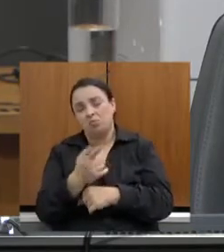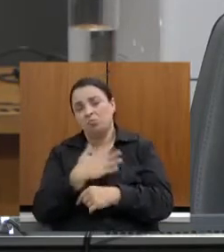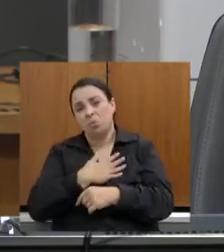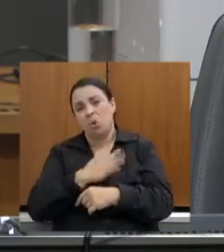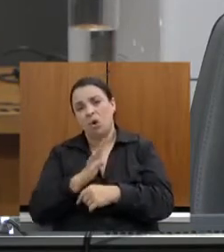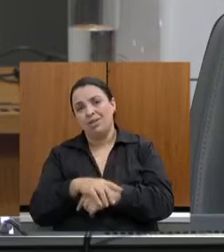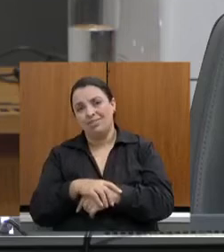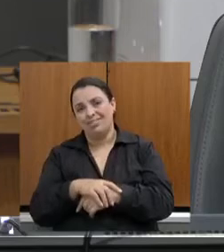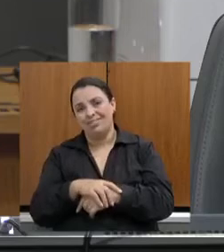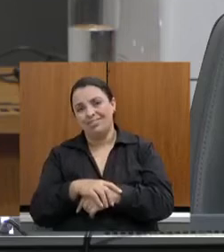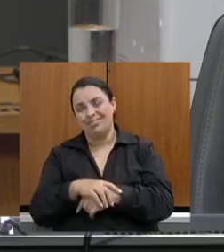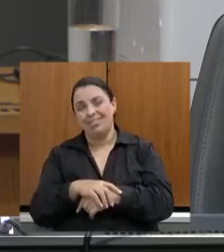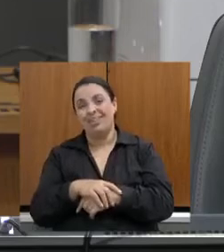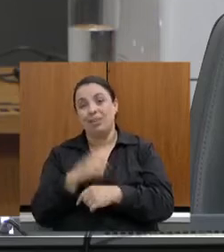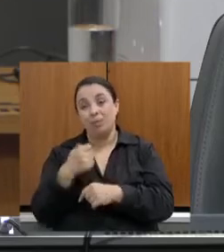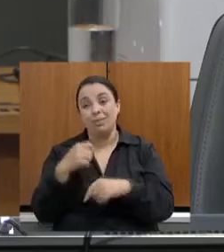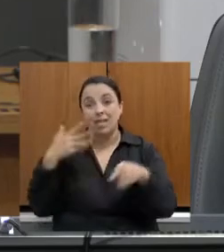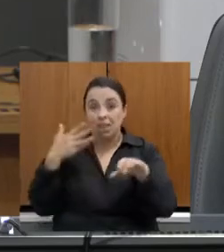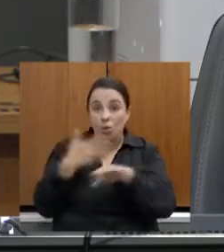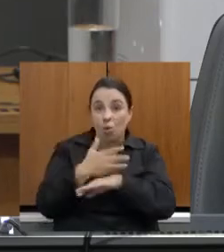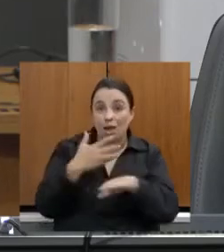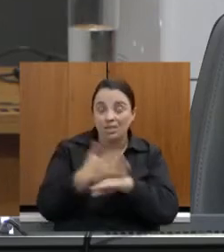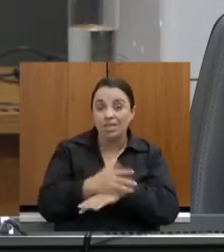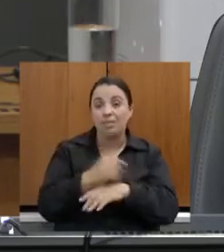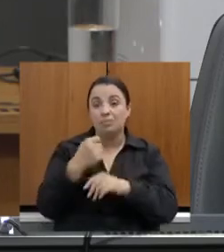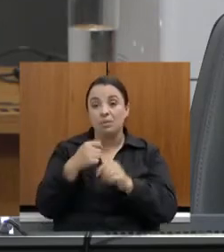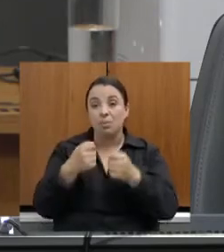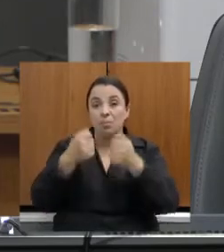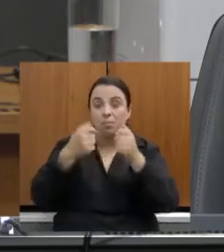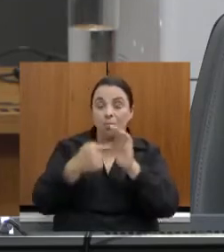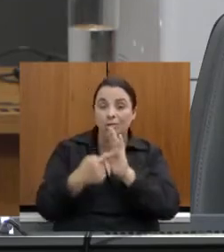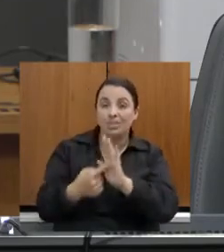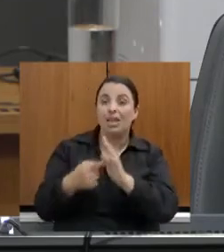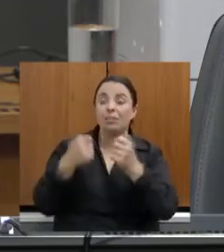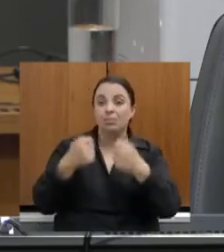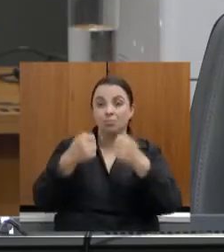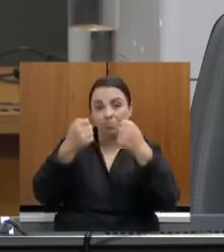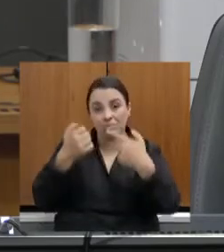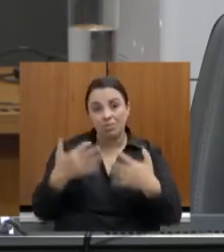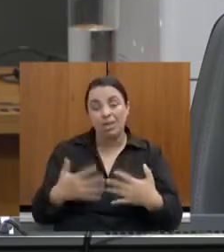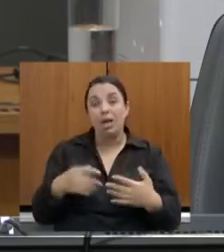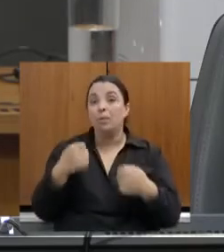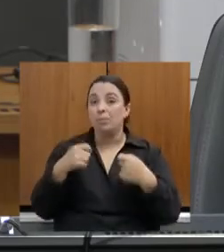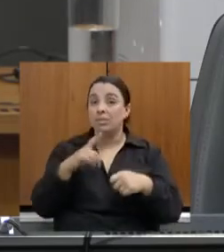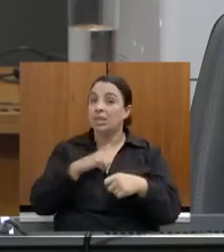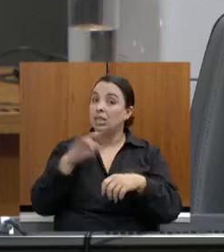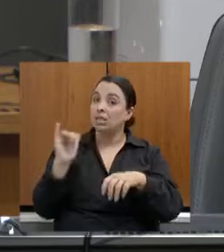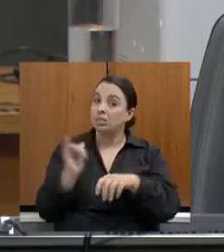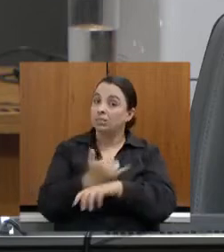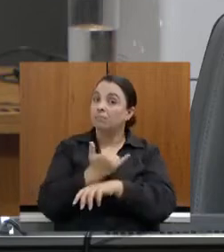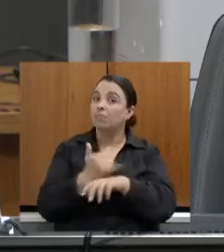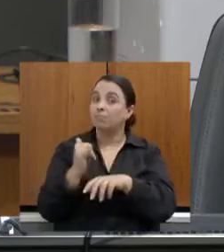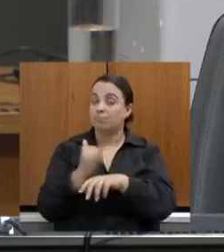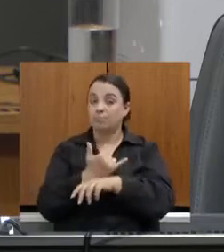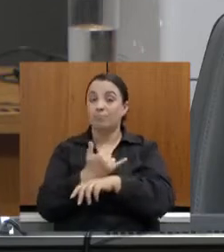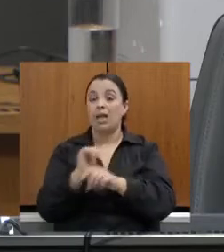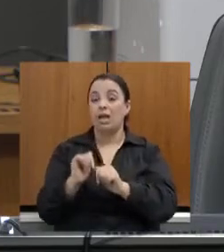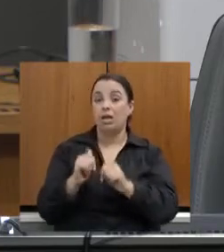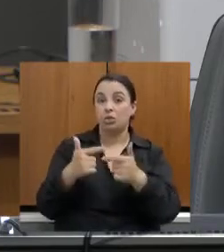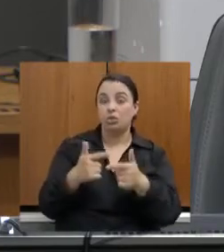do acesso, mas não basta parar nisso. É preciso serem desenvolvidas iniciativas que vão